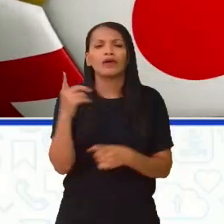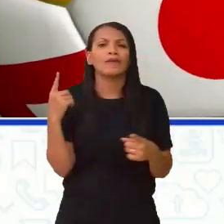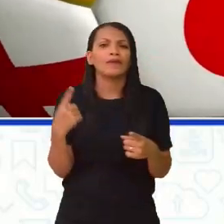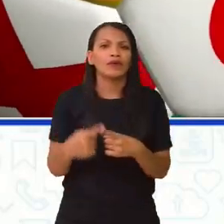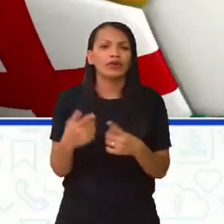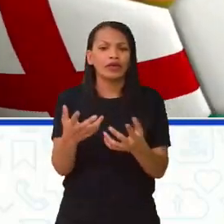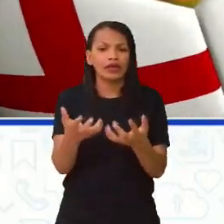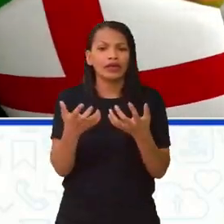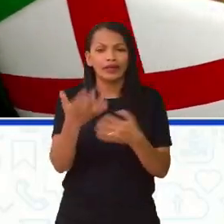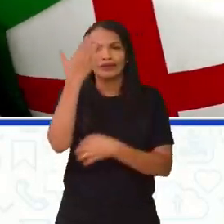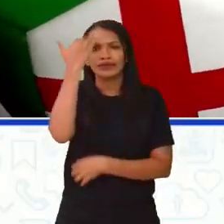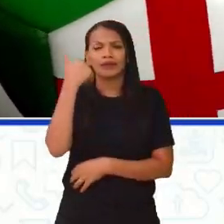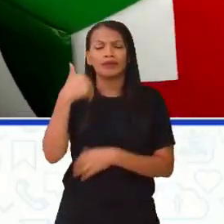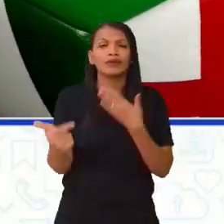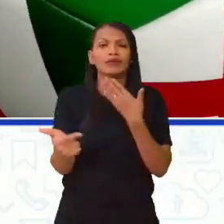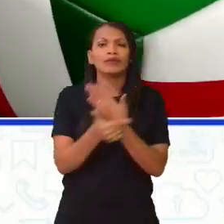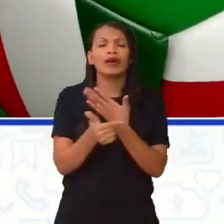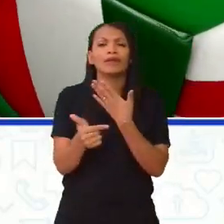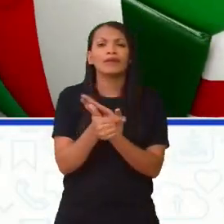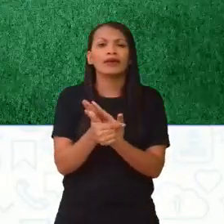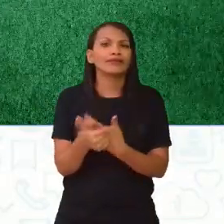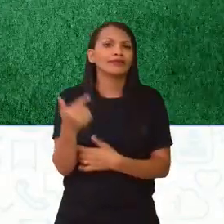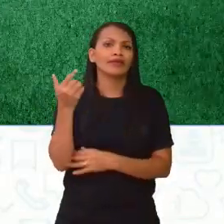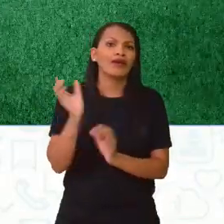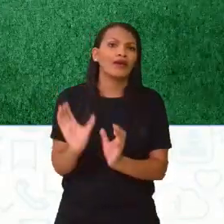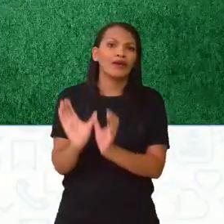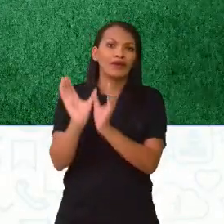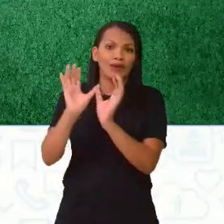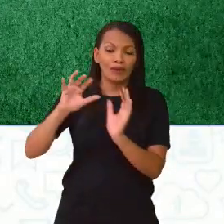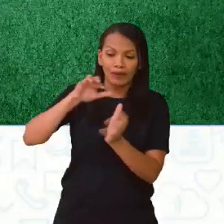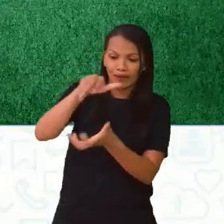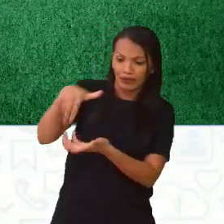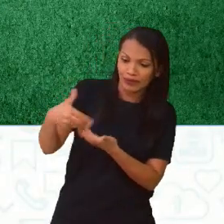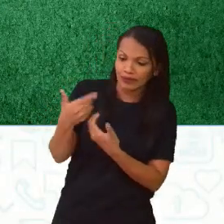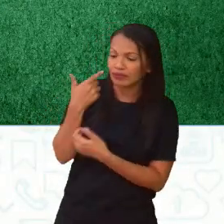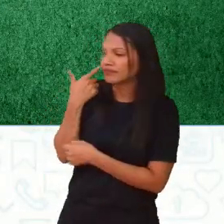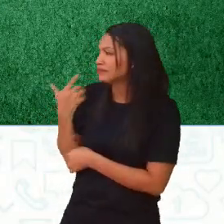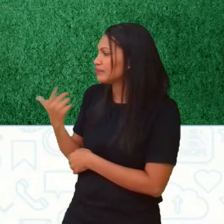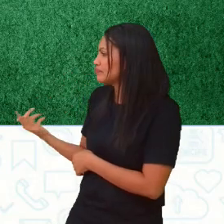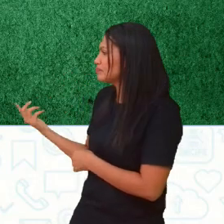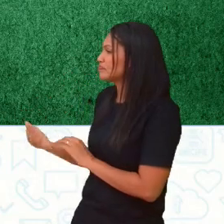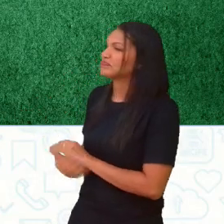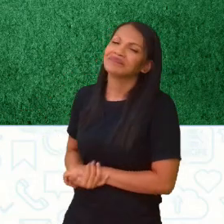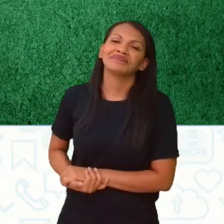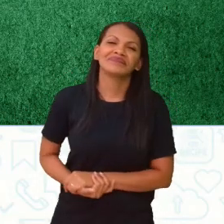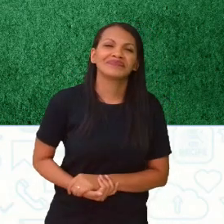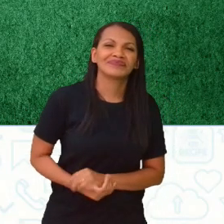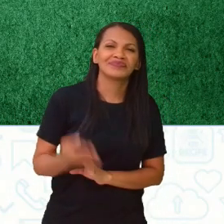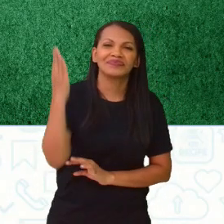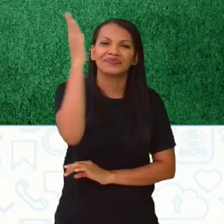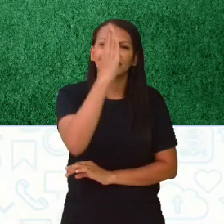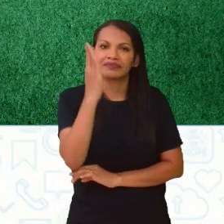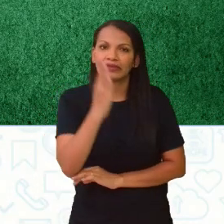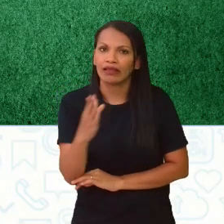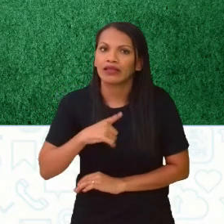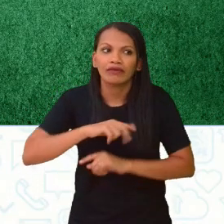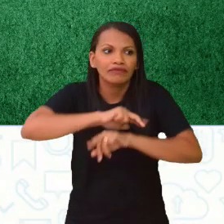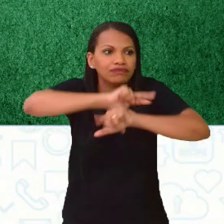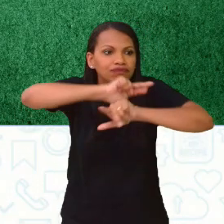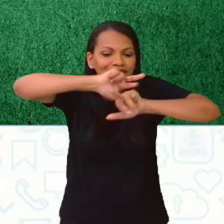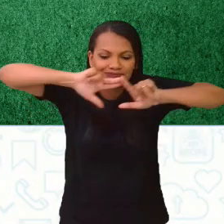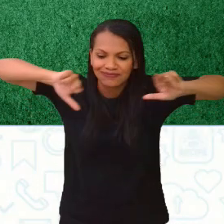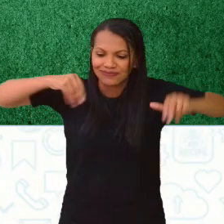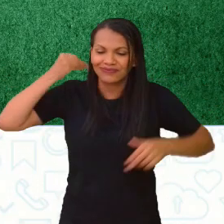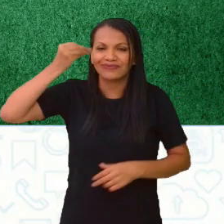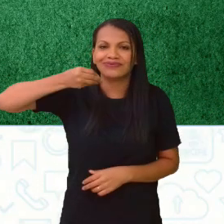queremos saber qual é nosso papel na Copa do Mundo. Simbora! O Brasil tem uma larga experiência em Copas, minha gente. A